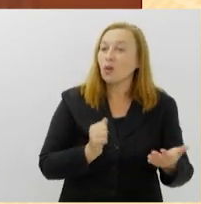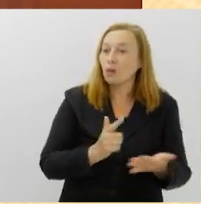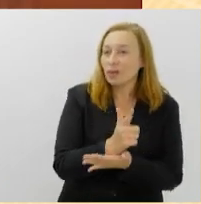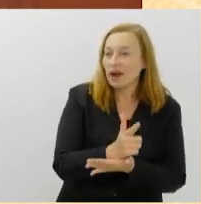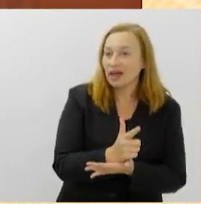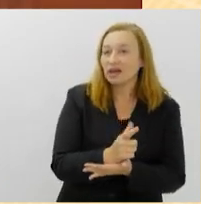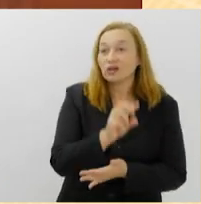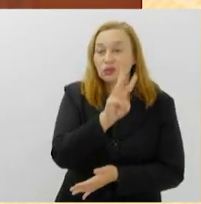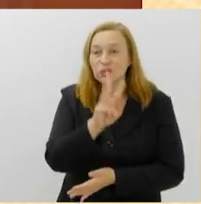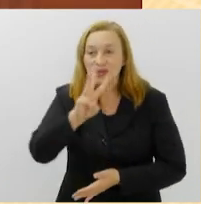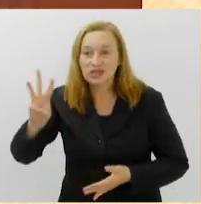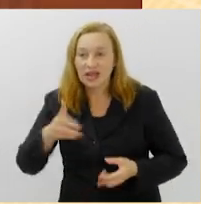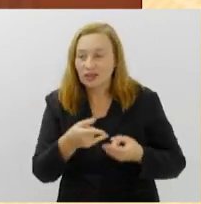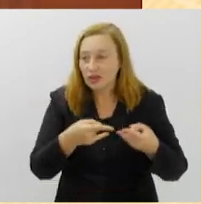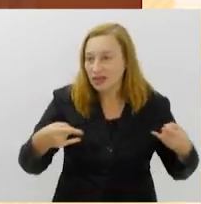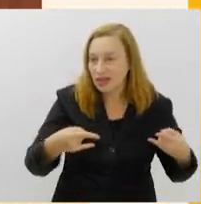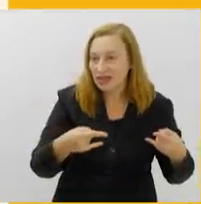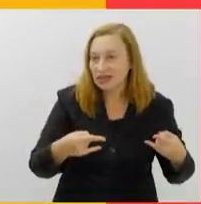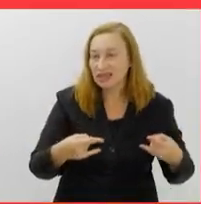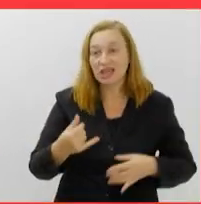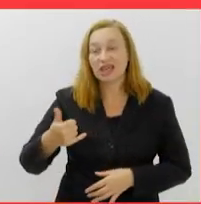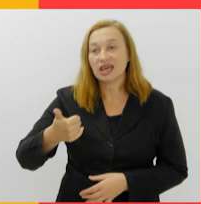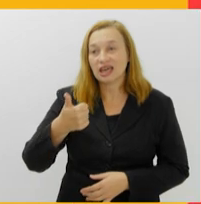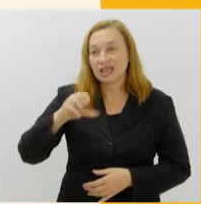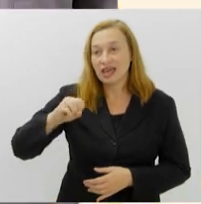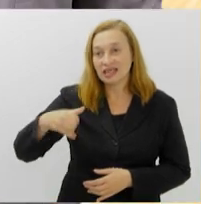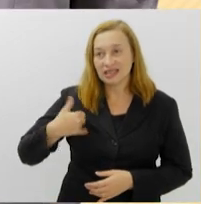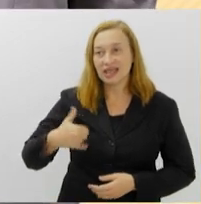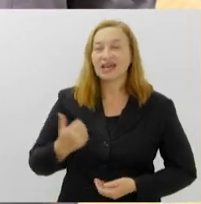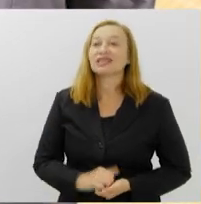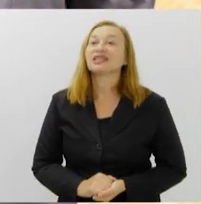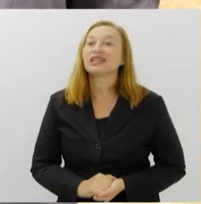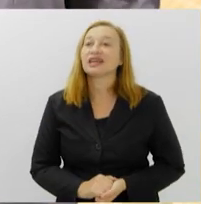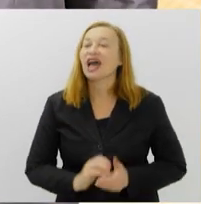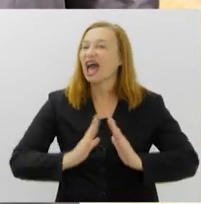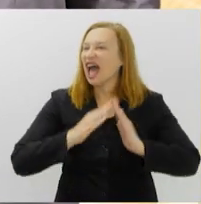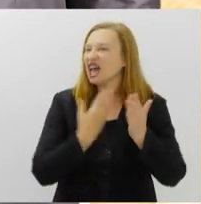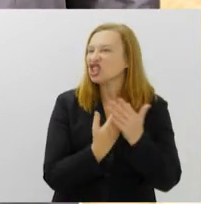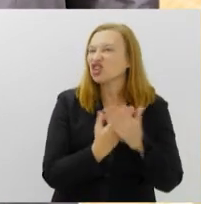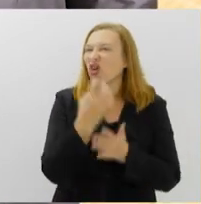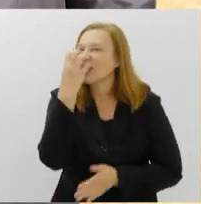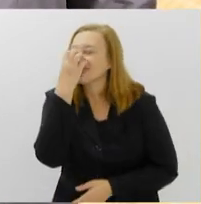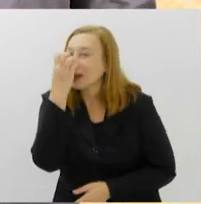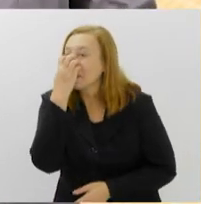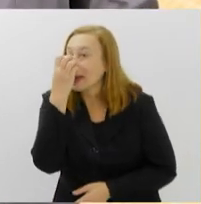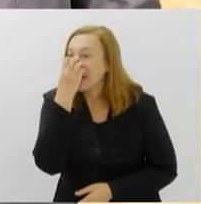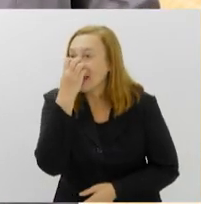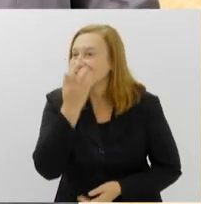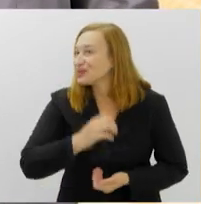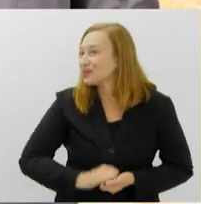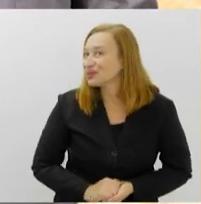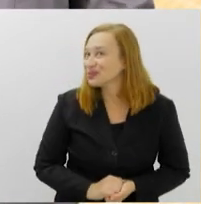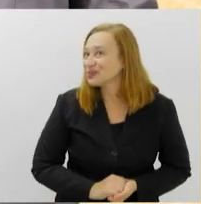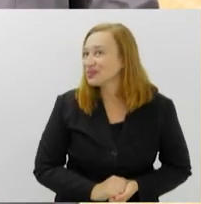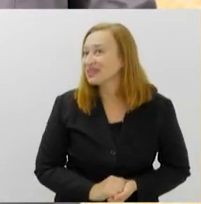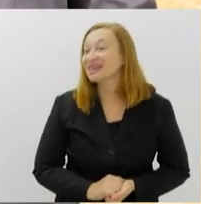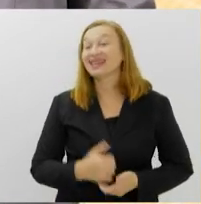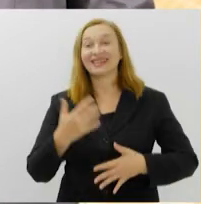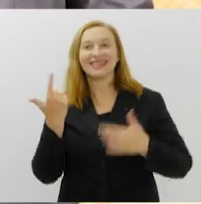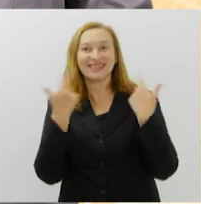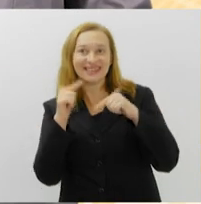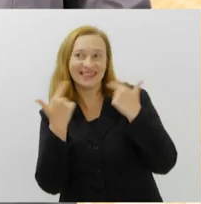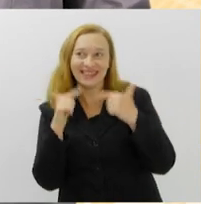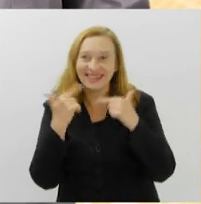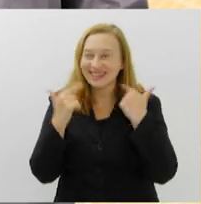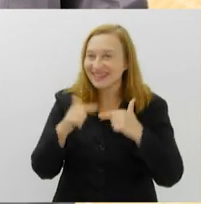da Delarte. A classificação é de 10 anos. E a Escola de Palhaços e Palhaças Eslipa vai trazer muita risada